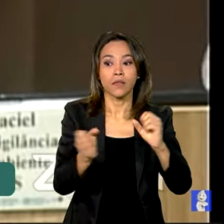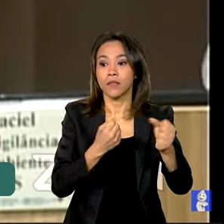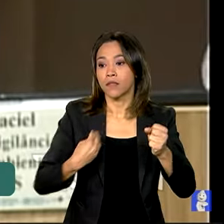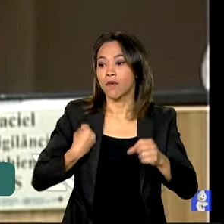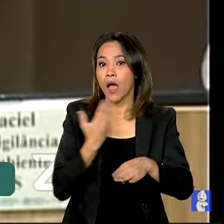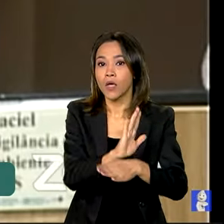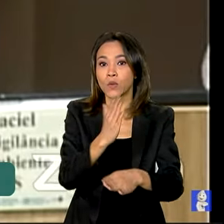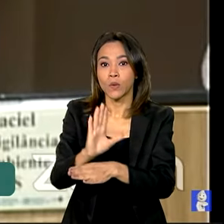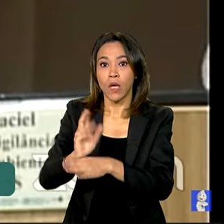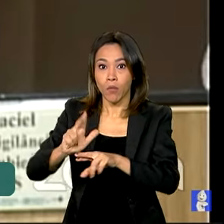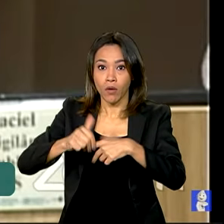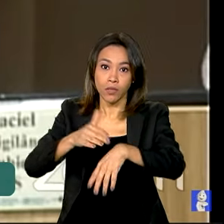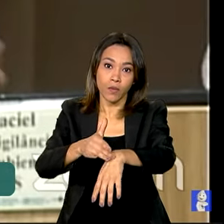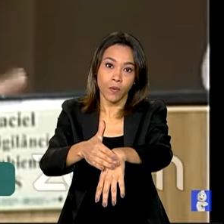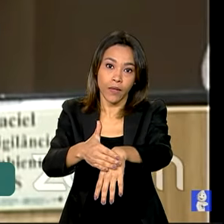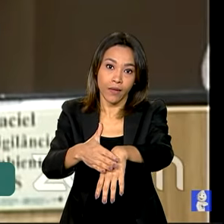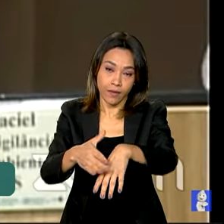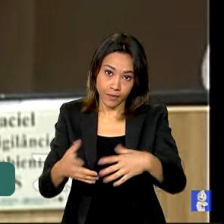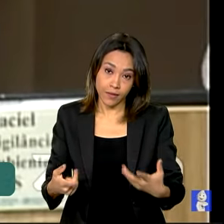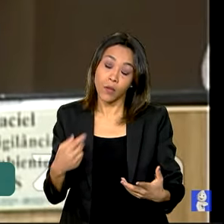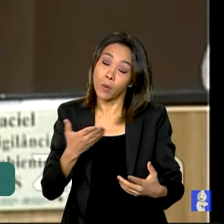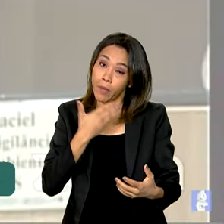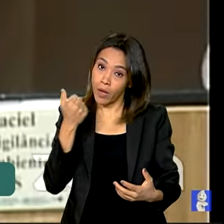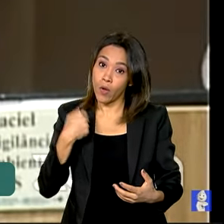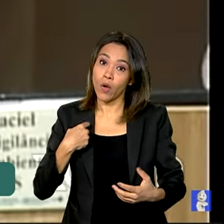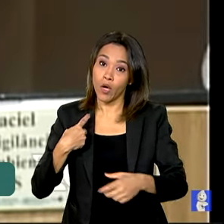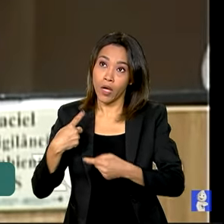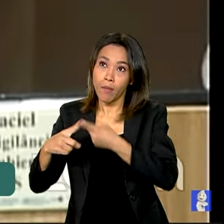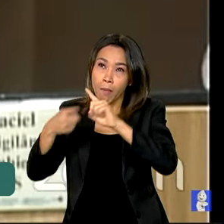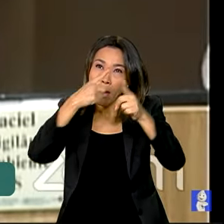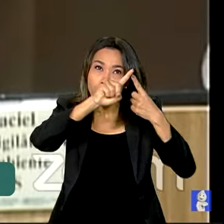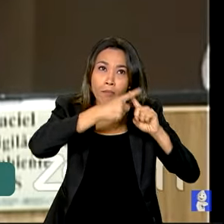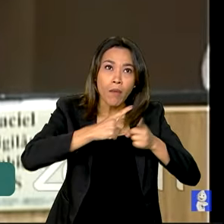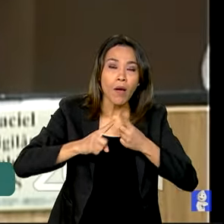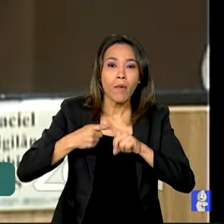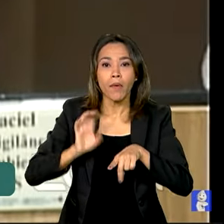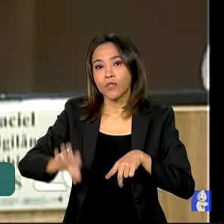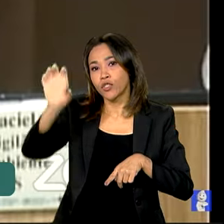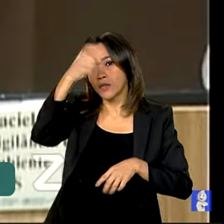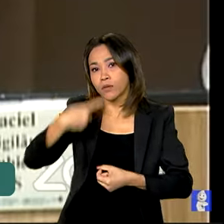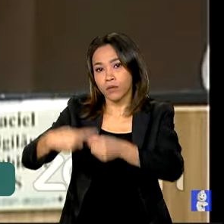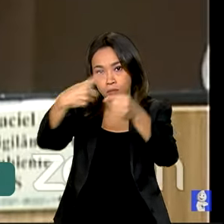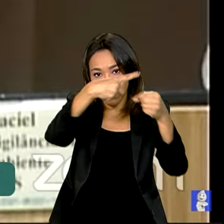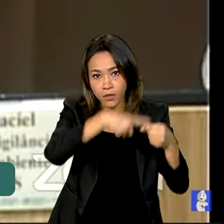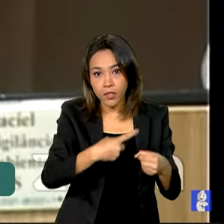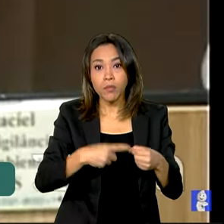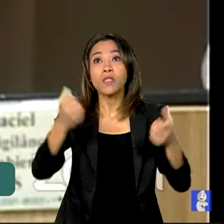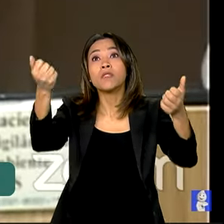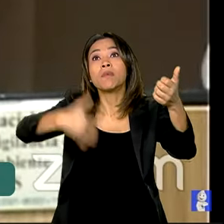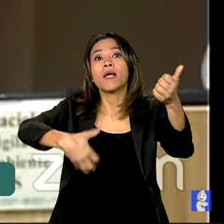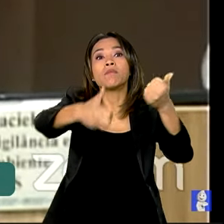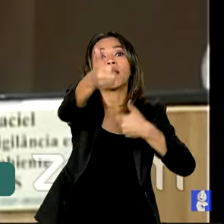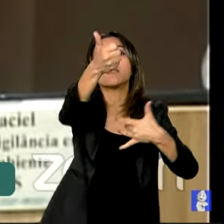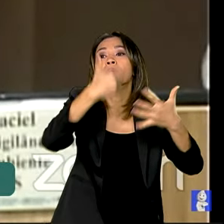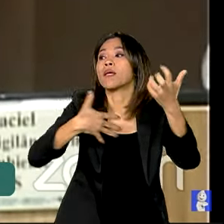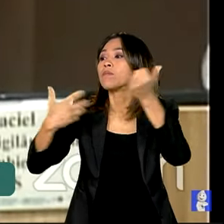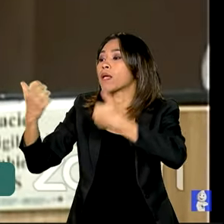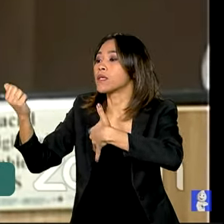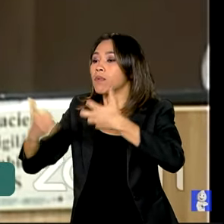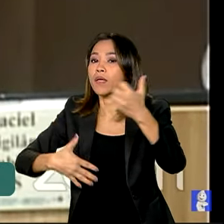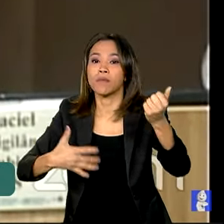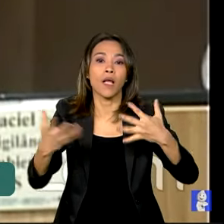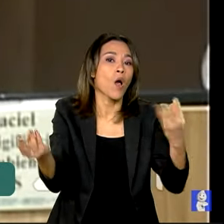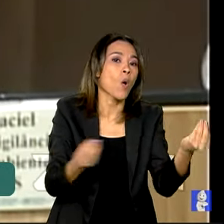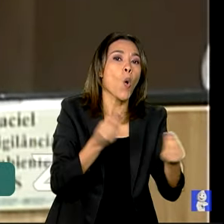e a ideia é a gente discutir com estados, municípios, e que vão dizer um pouco para nós como está sendo a investigação de